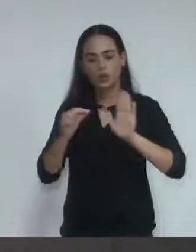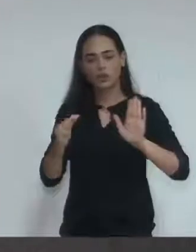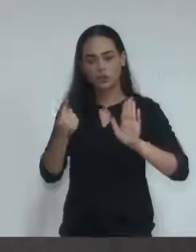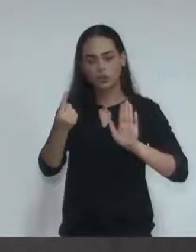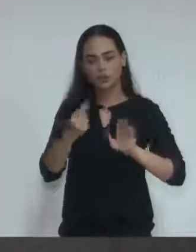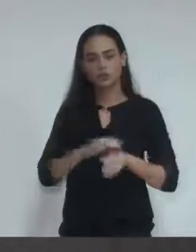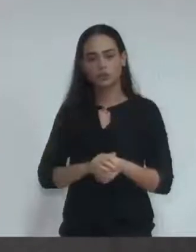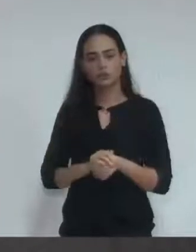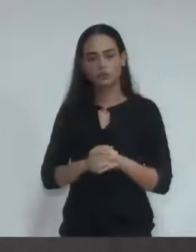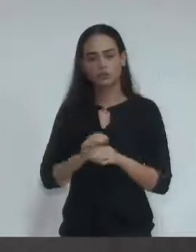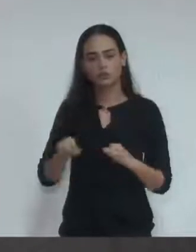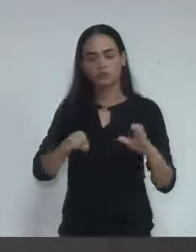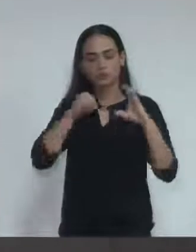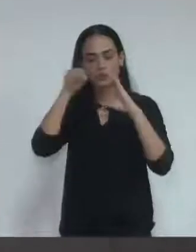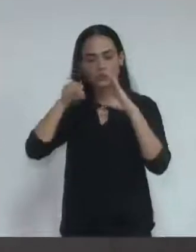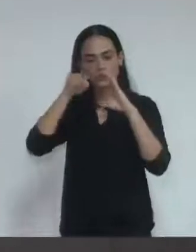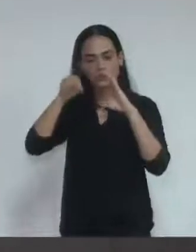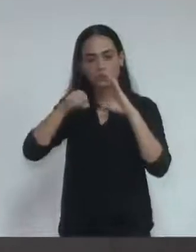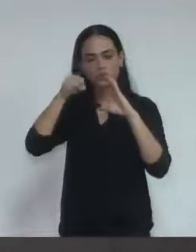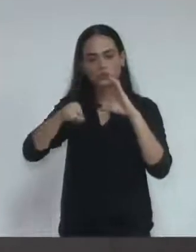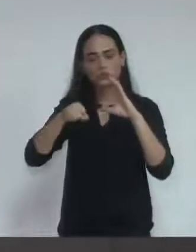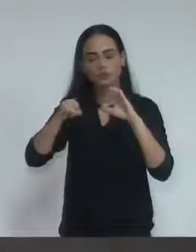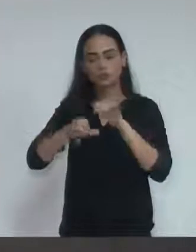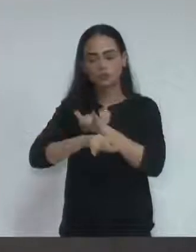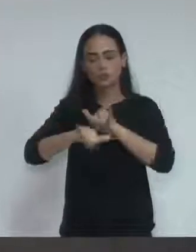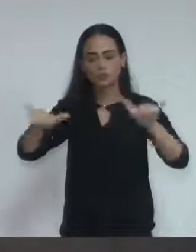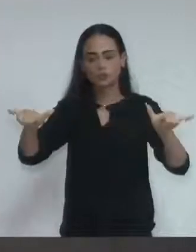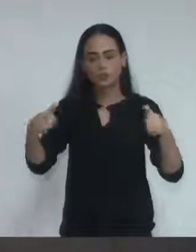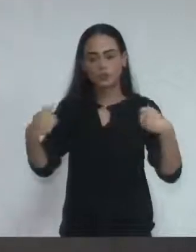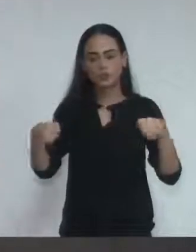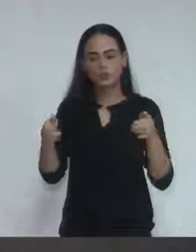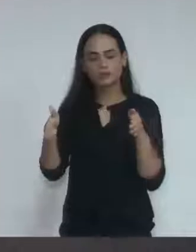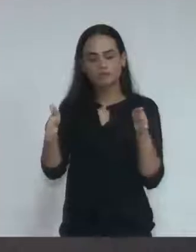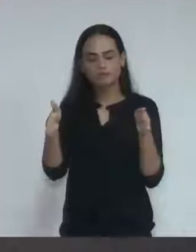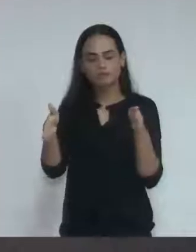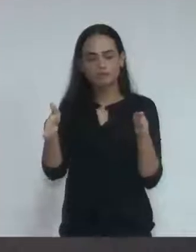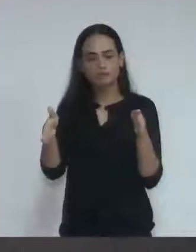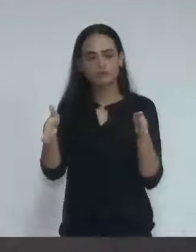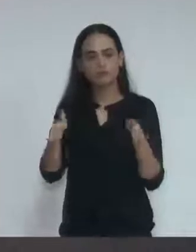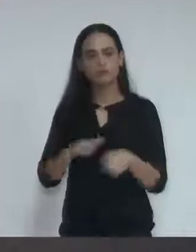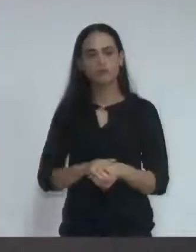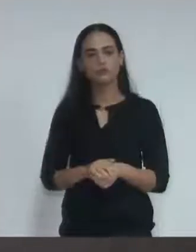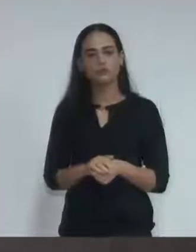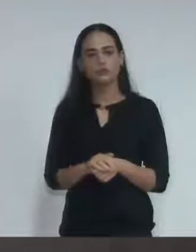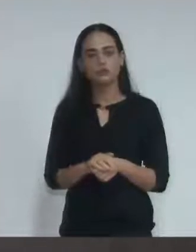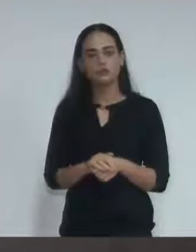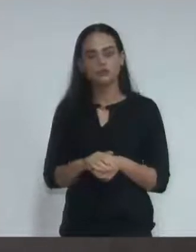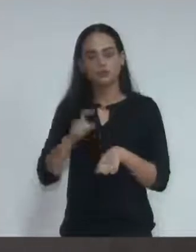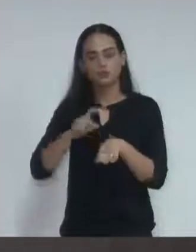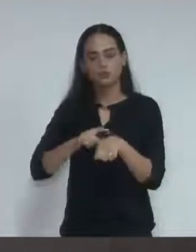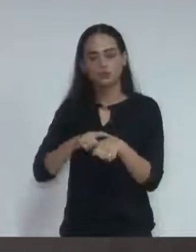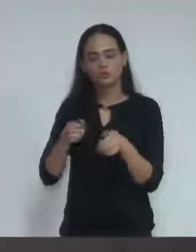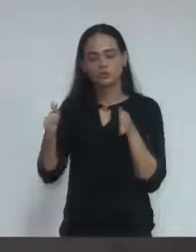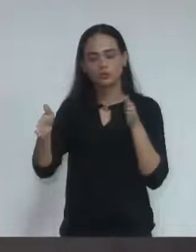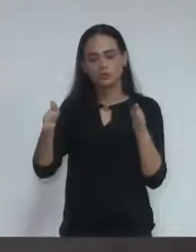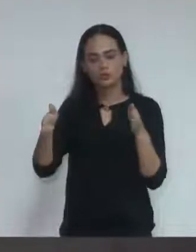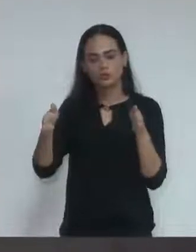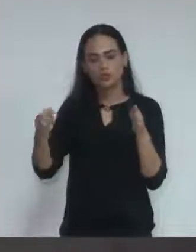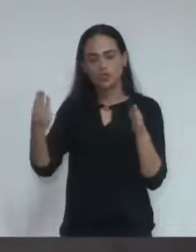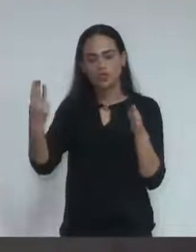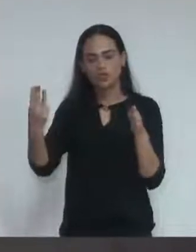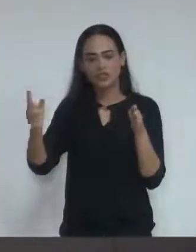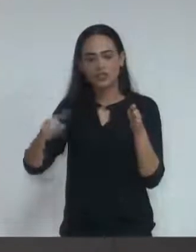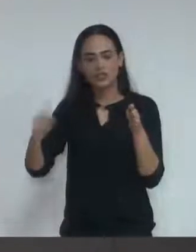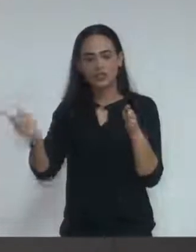Os vídeos que trata ao capte deste artigo deverão ter duração de no mínimo 30 segundos e no máximo